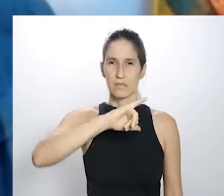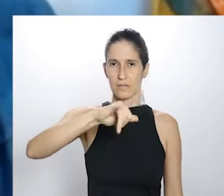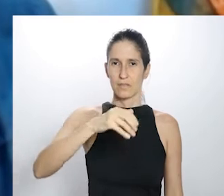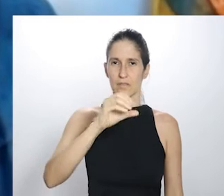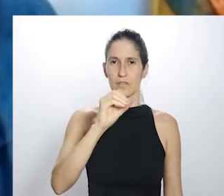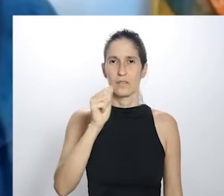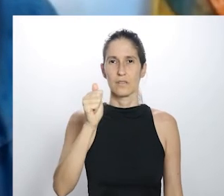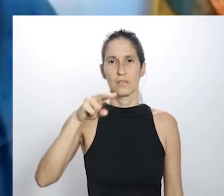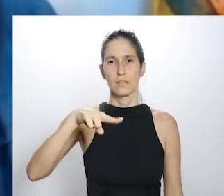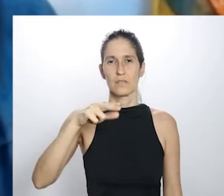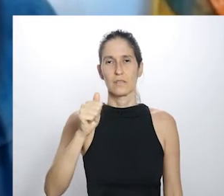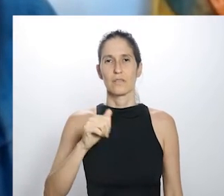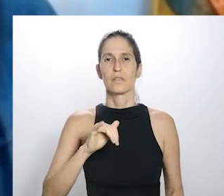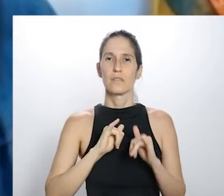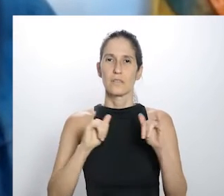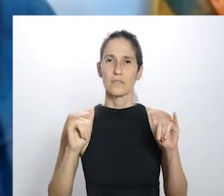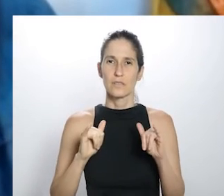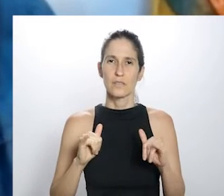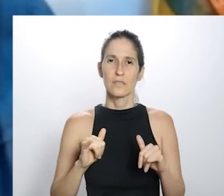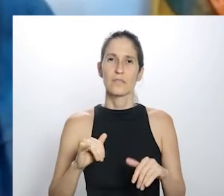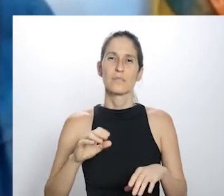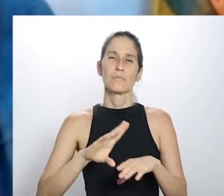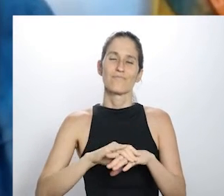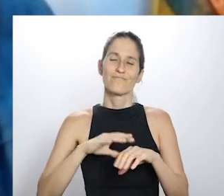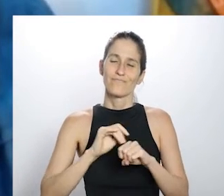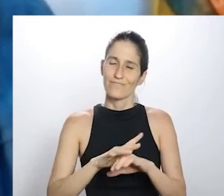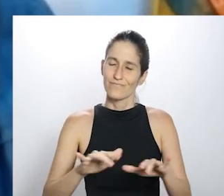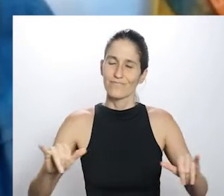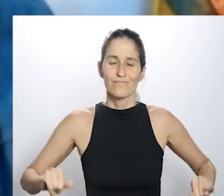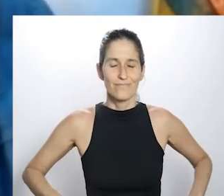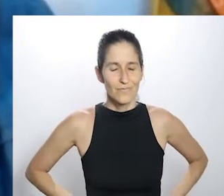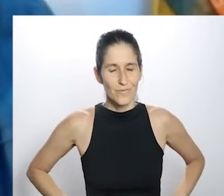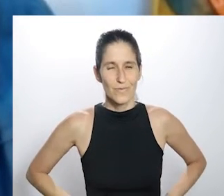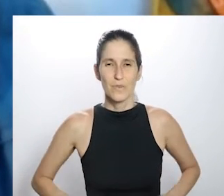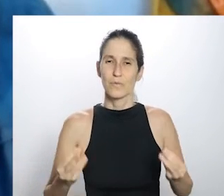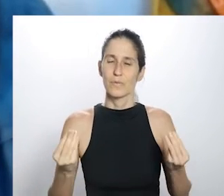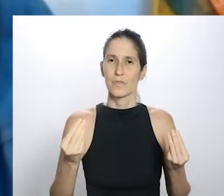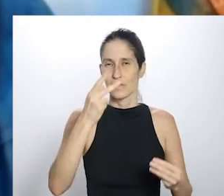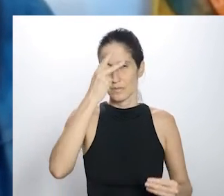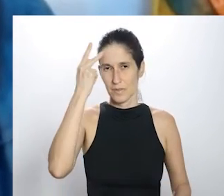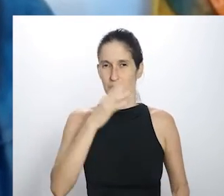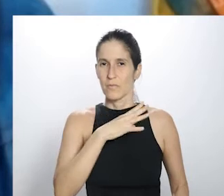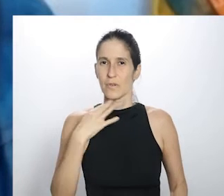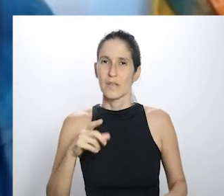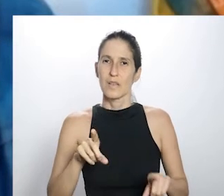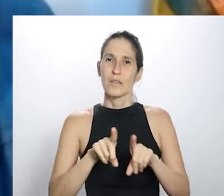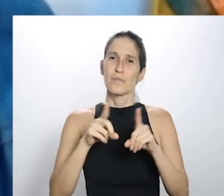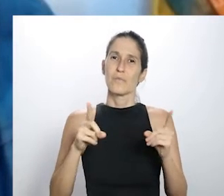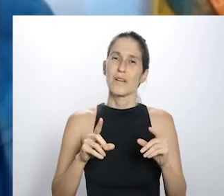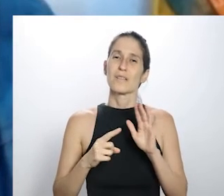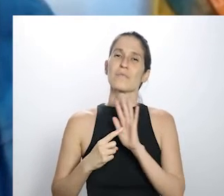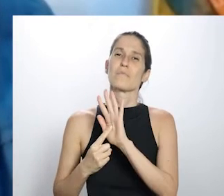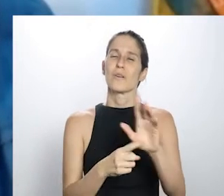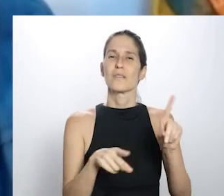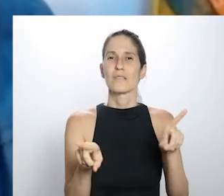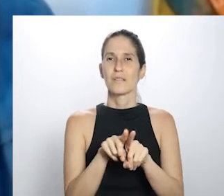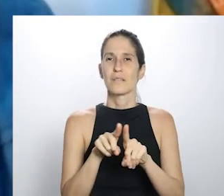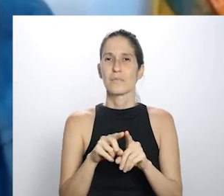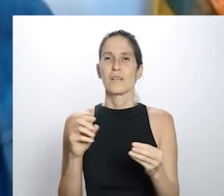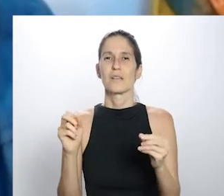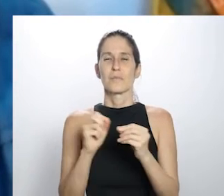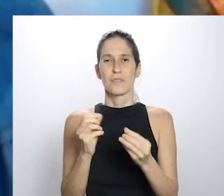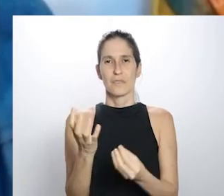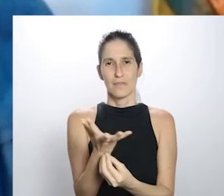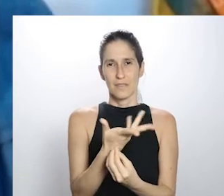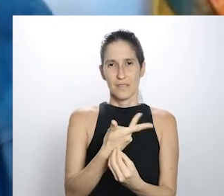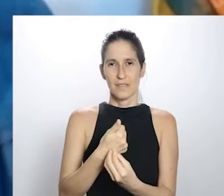Joana Dark diz que a pandemia está sendo terrível com a perda de pessoas. Por outro lado, vem mostrando a capacidade dos trabalhadores